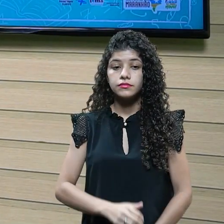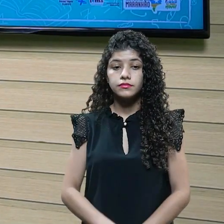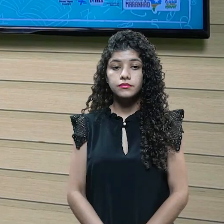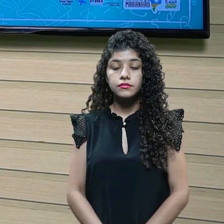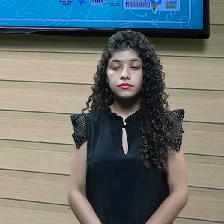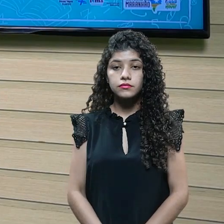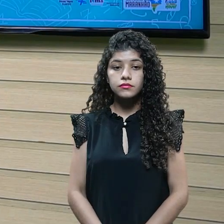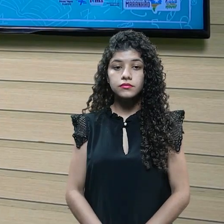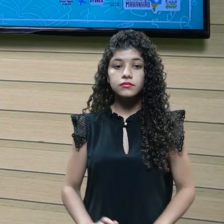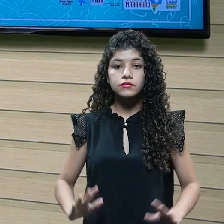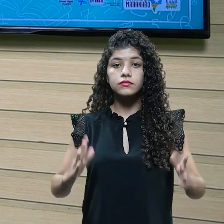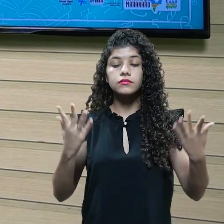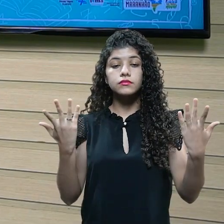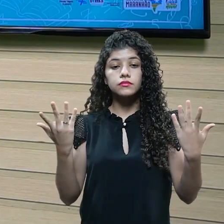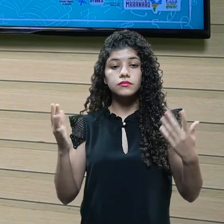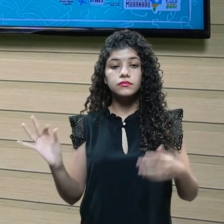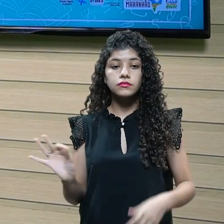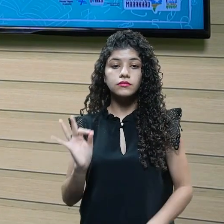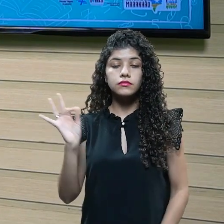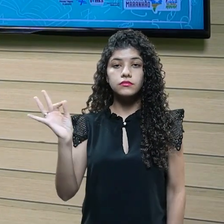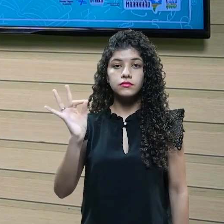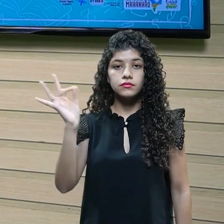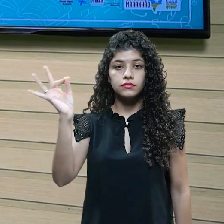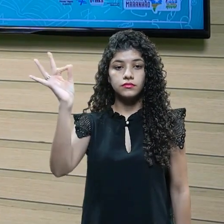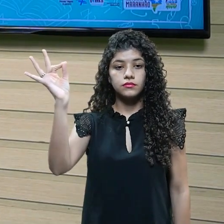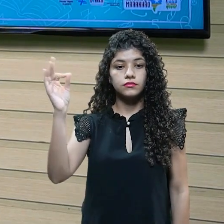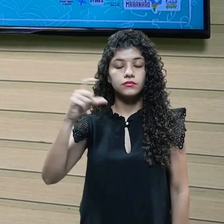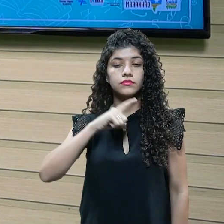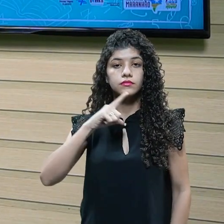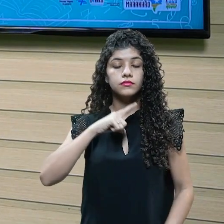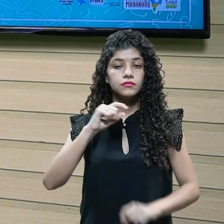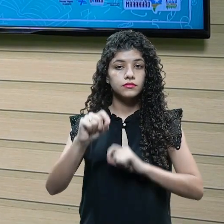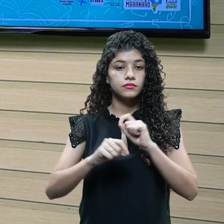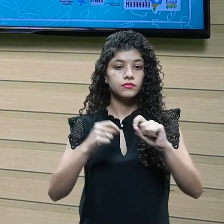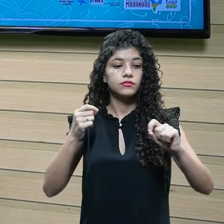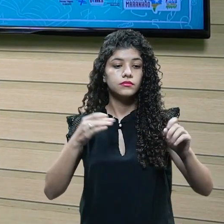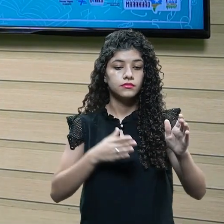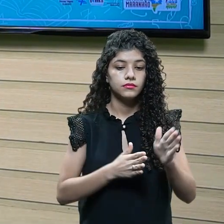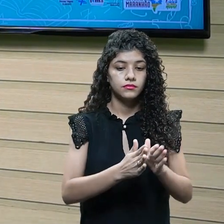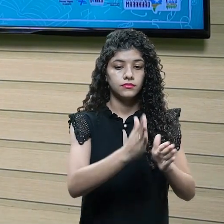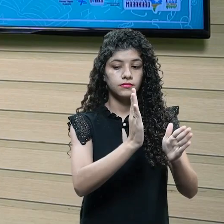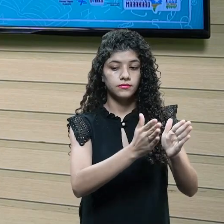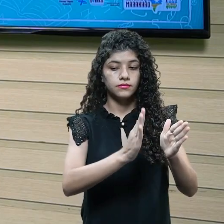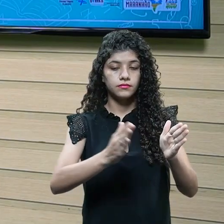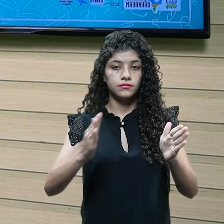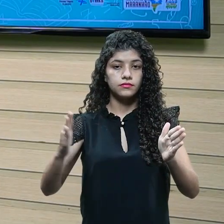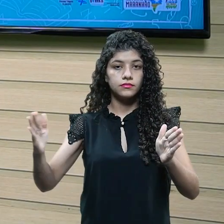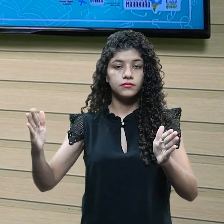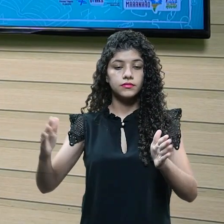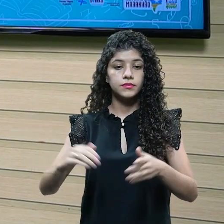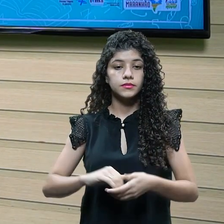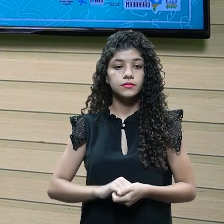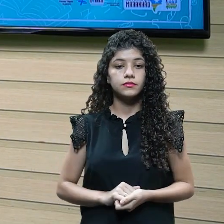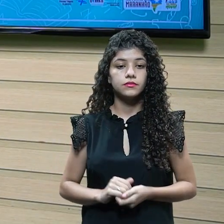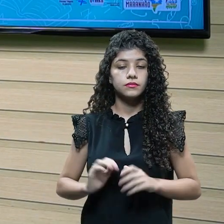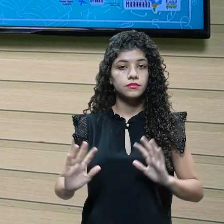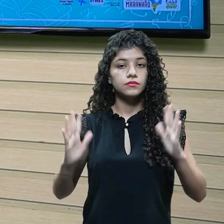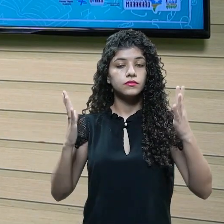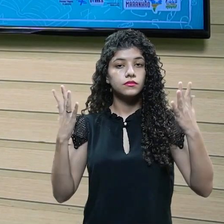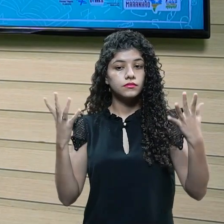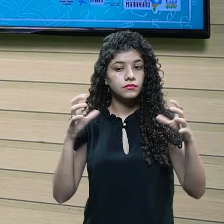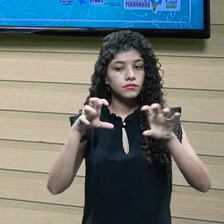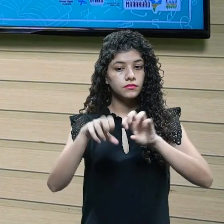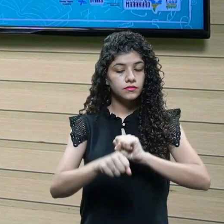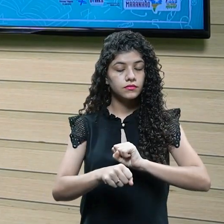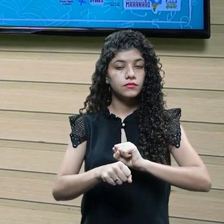Ele é um cerimonial da UFMA. que ele vem traçando as etapas de um evento de